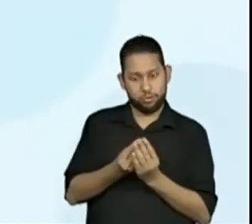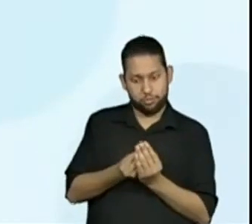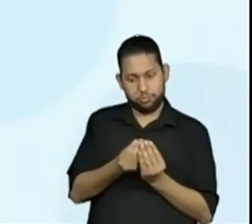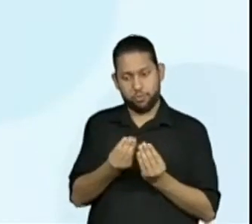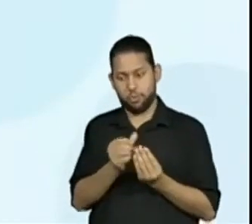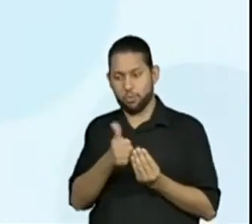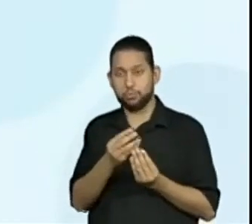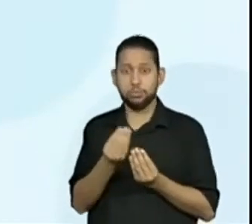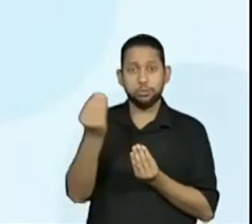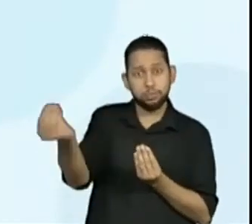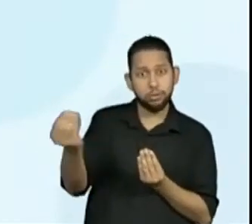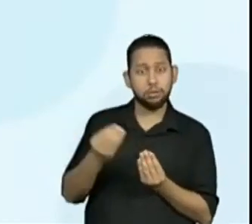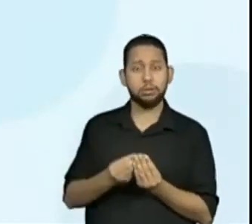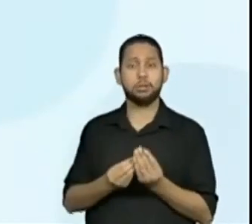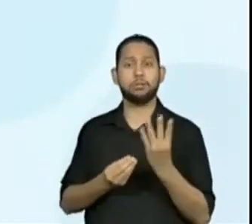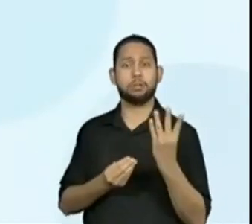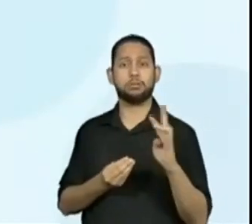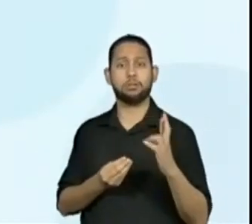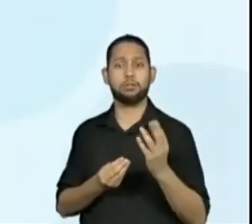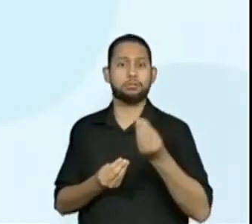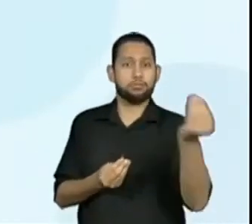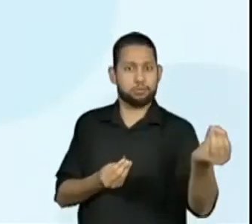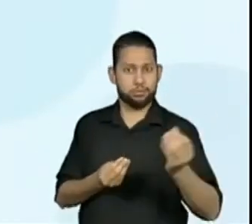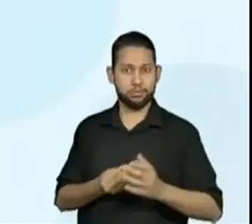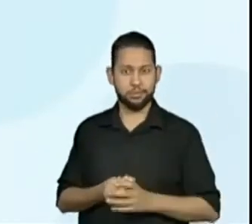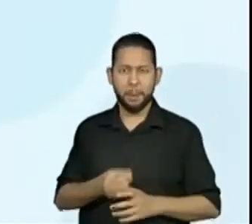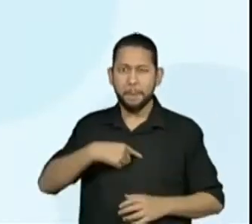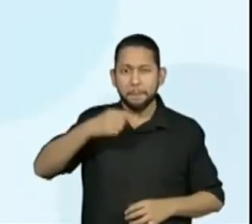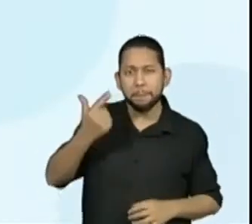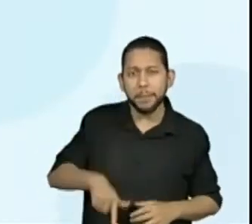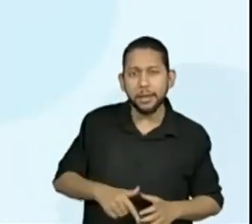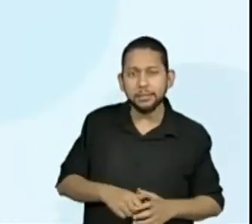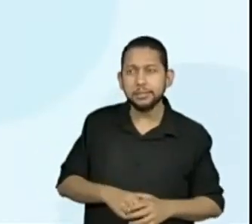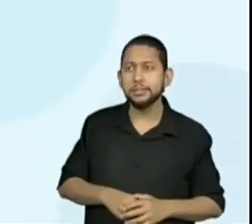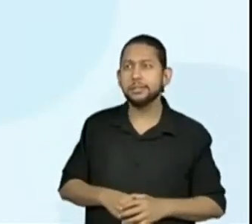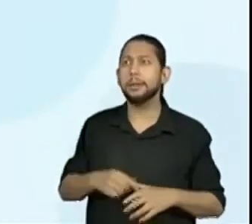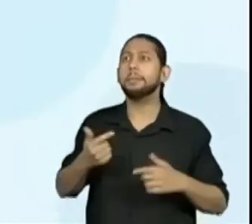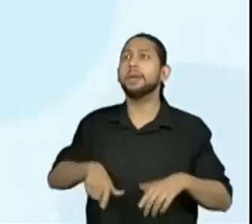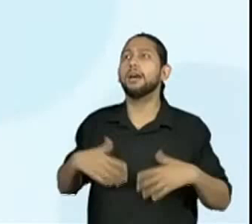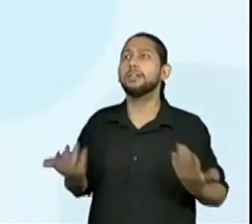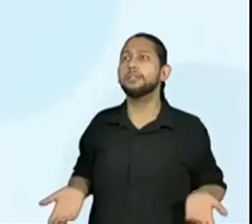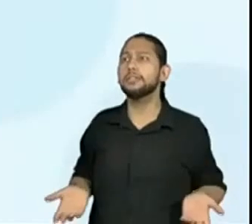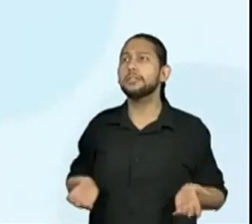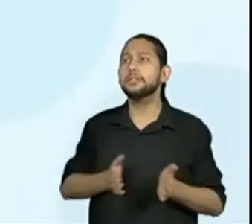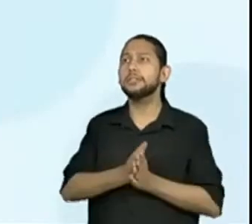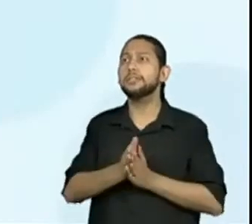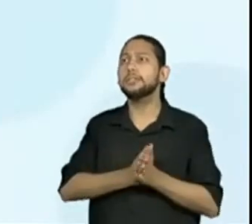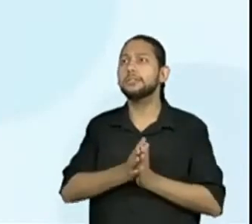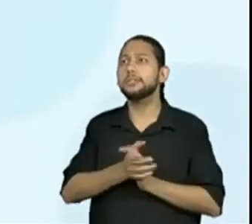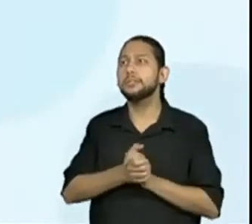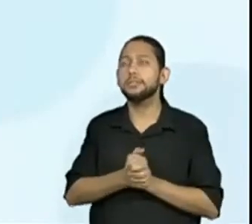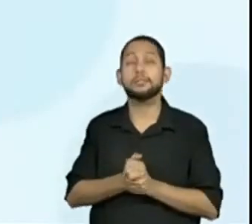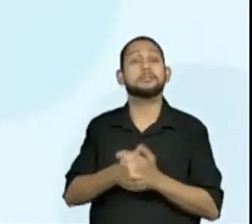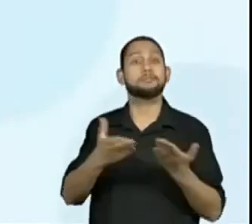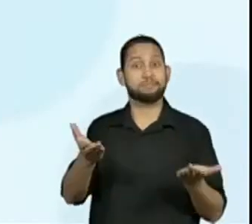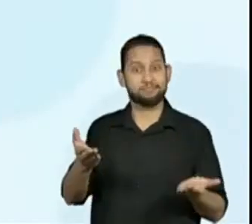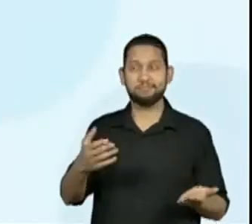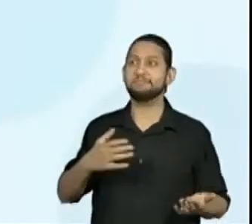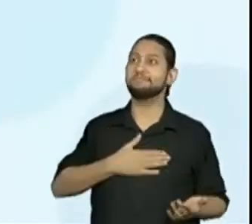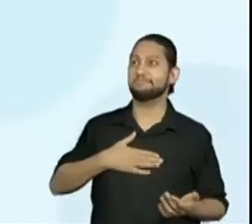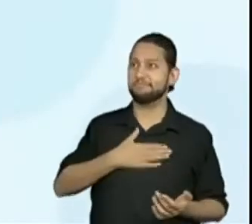e 4 para outra. Tá. Tem mais? Que mais, pessoal? Olha,